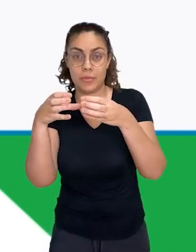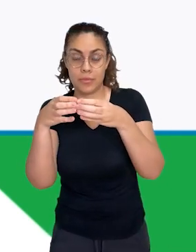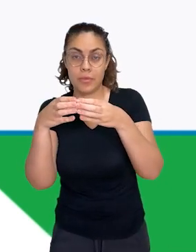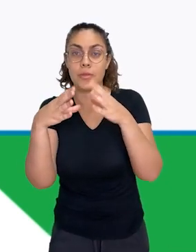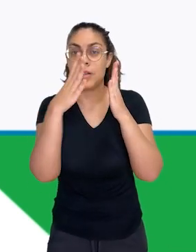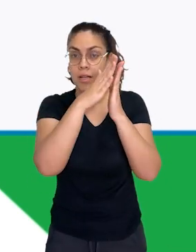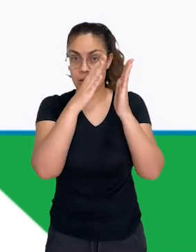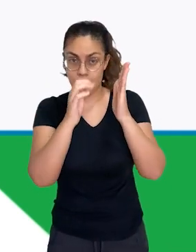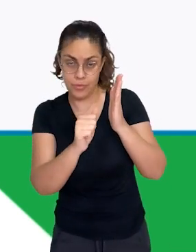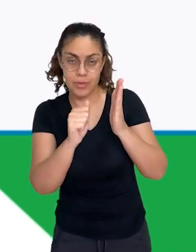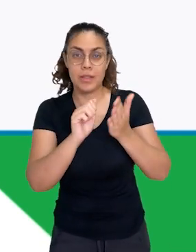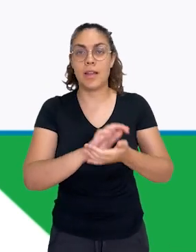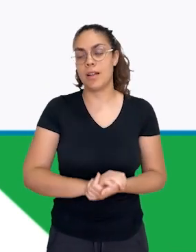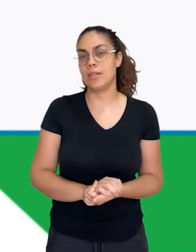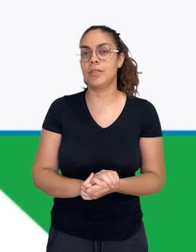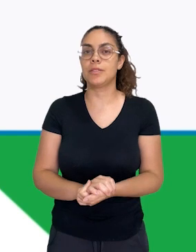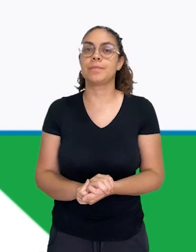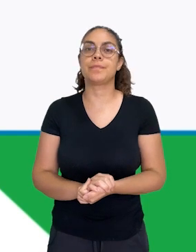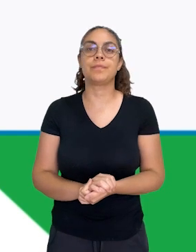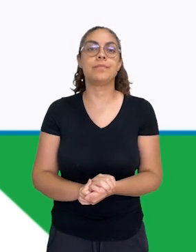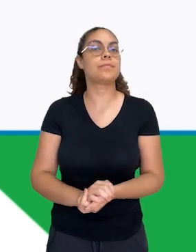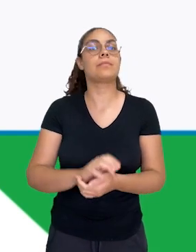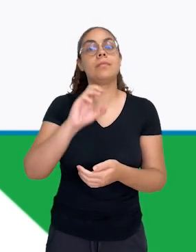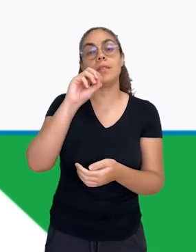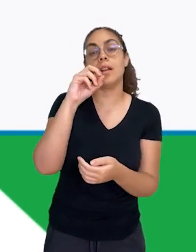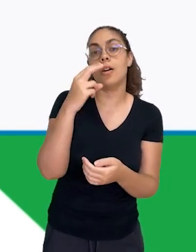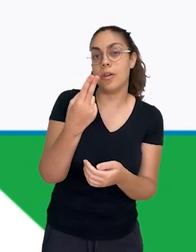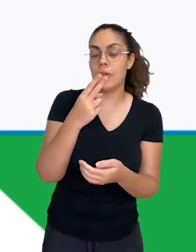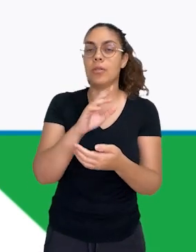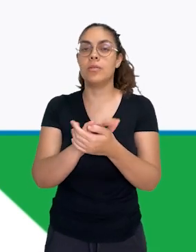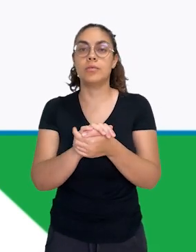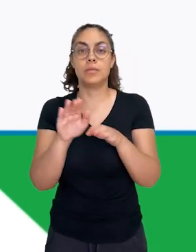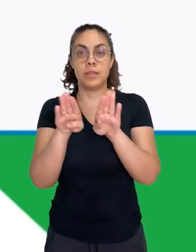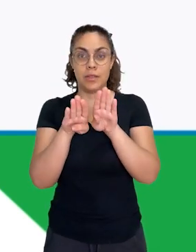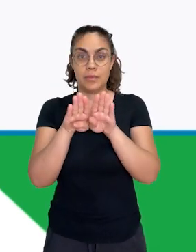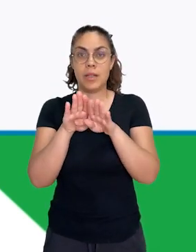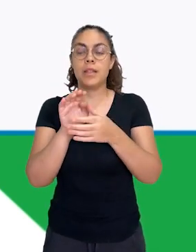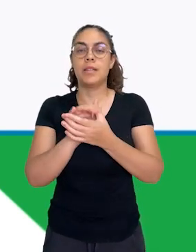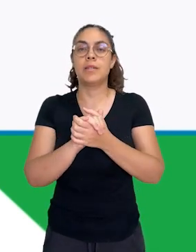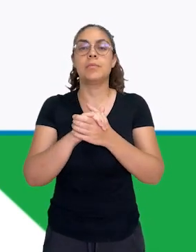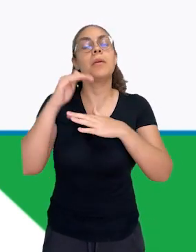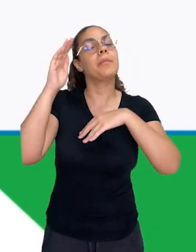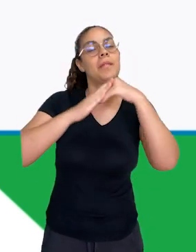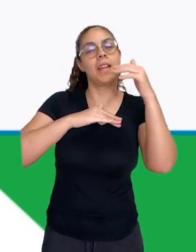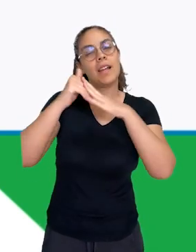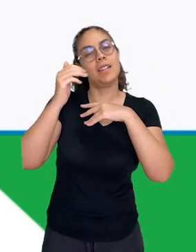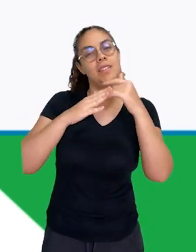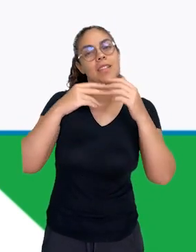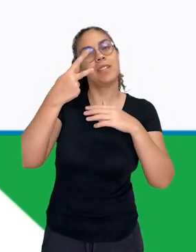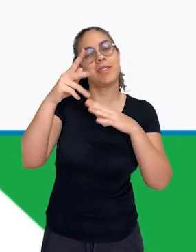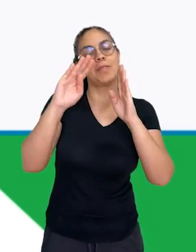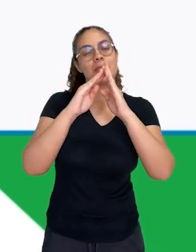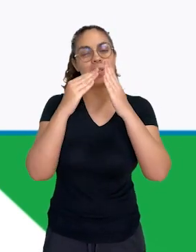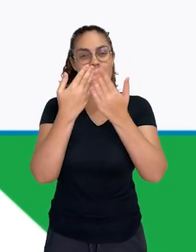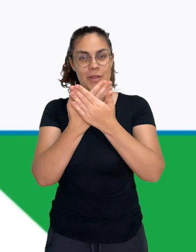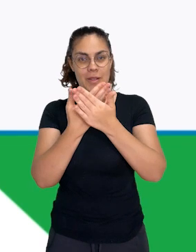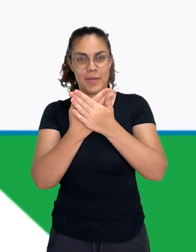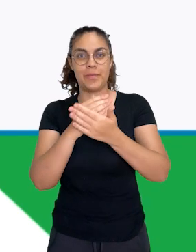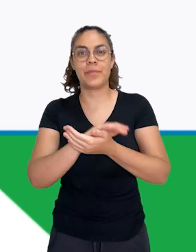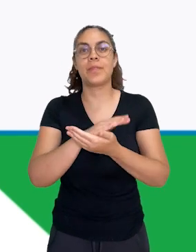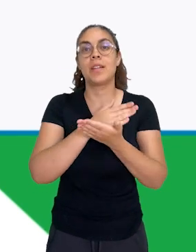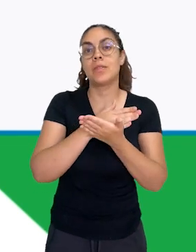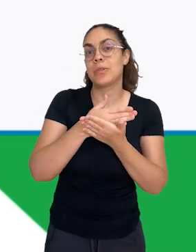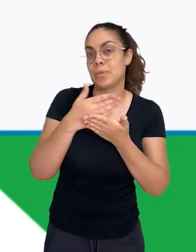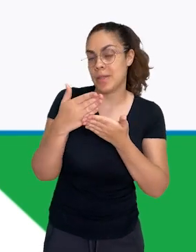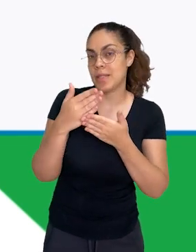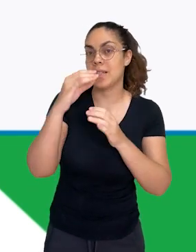ou cooperatividade ou cooperação entre os alunos ou realizar até mesmo uma gincana aí na sua instituição. Vamos começar então